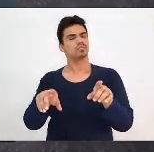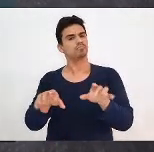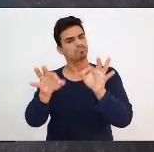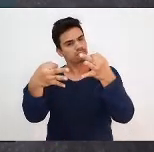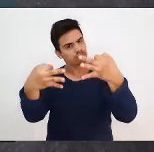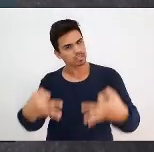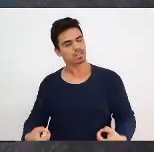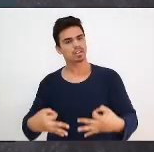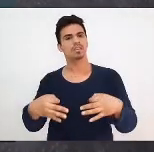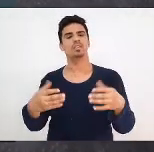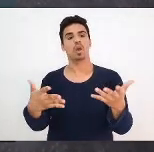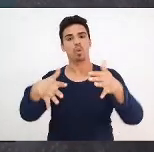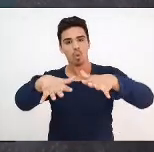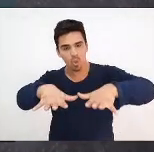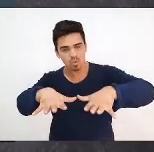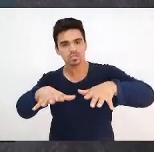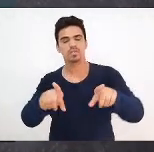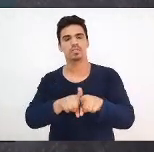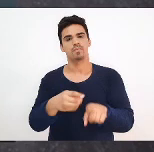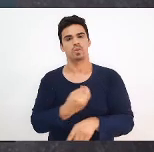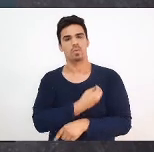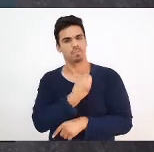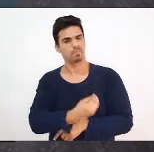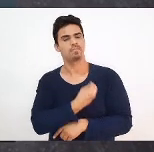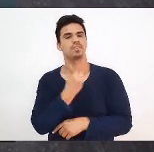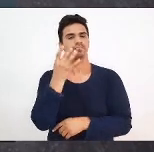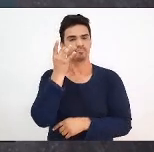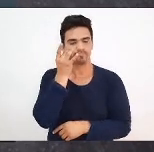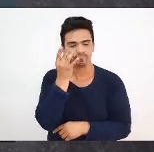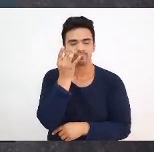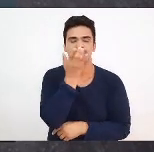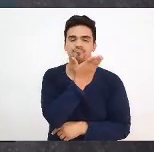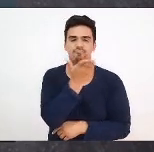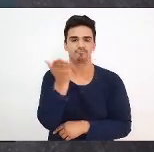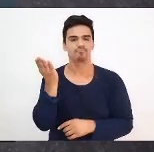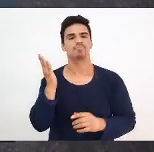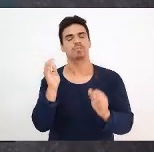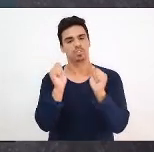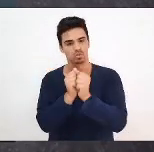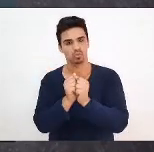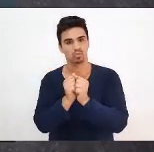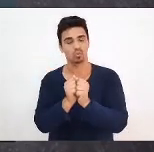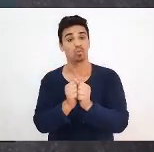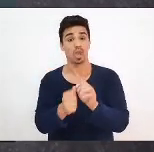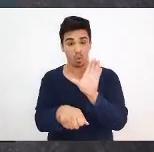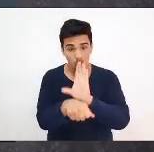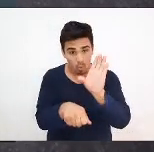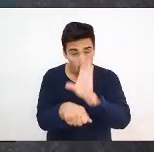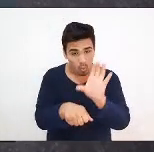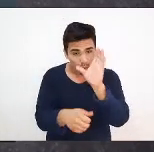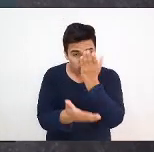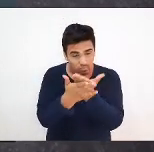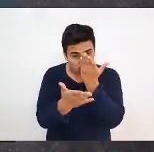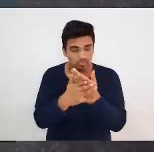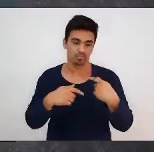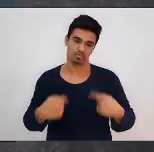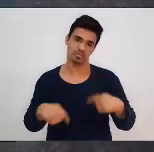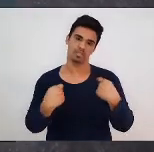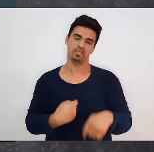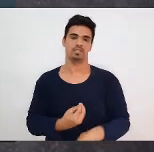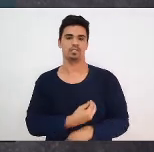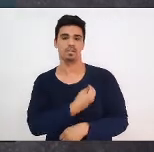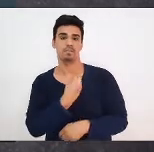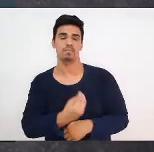com a presencialidade. uma formação que exige presença, pelas características da nossa